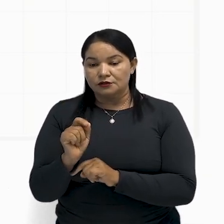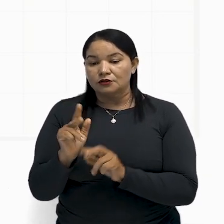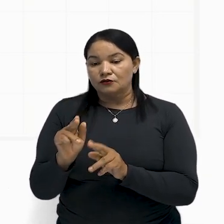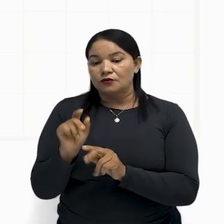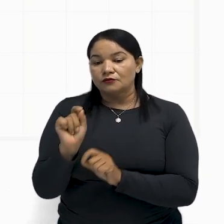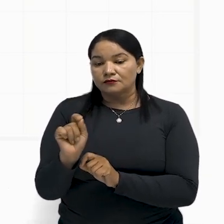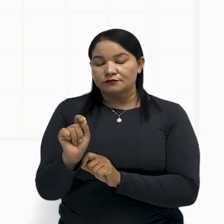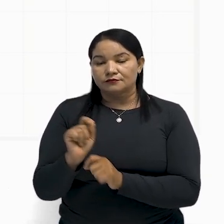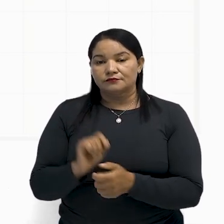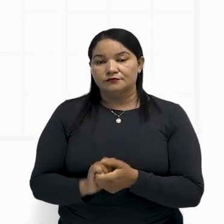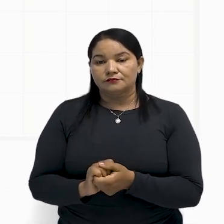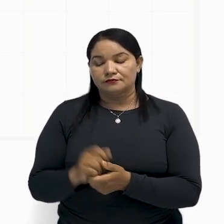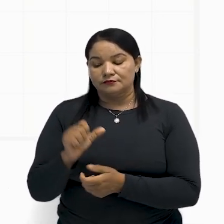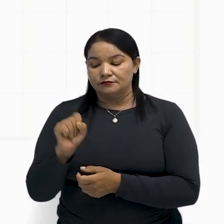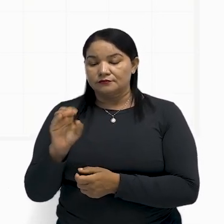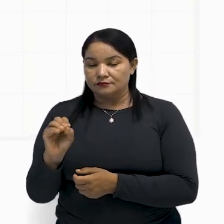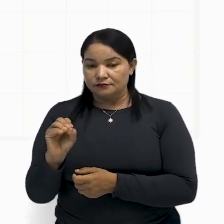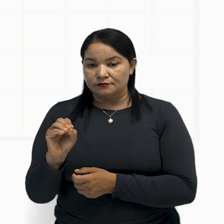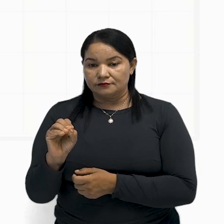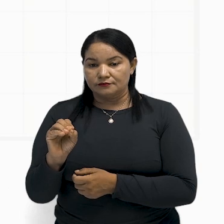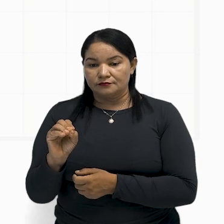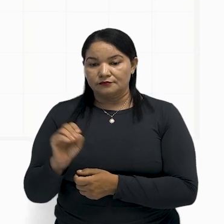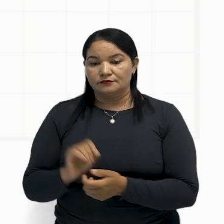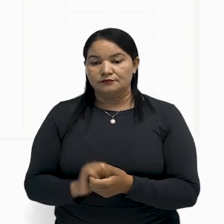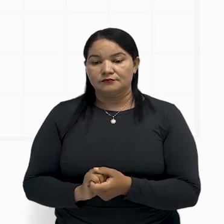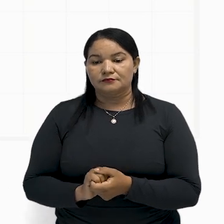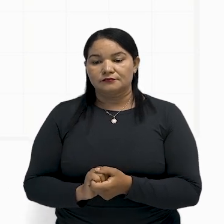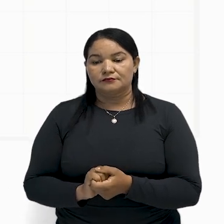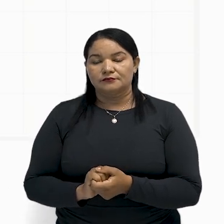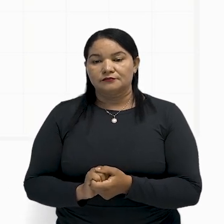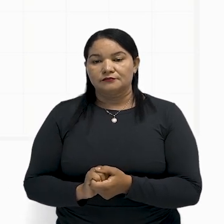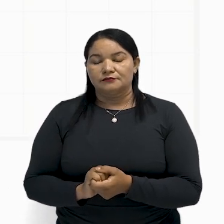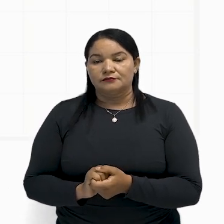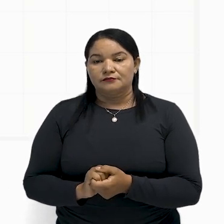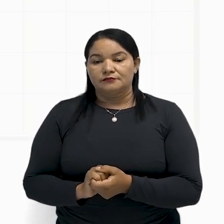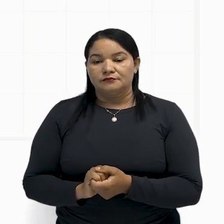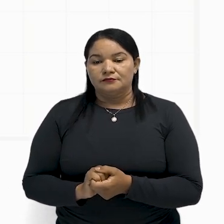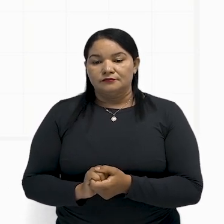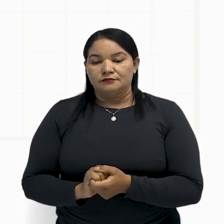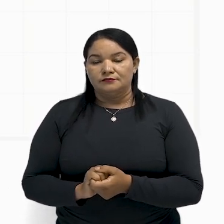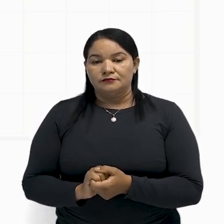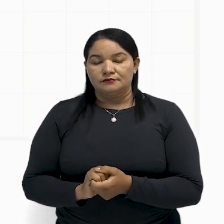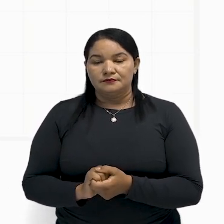20 é igual a 80, 80 graus.